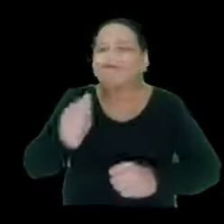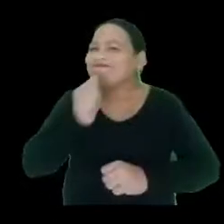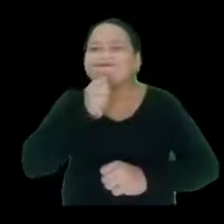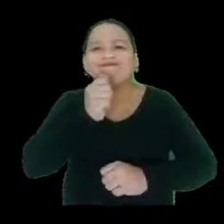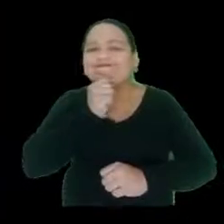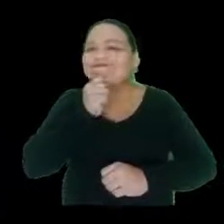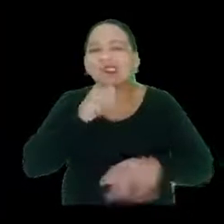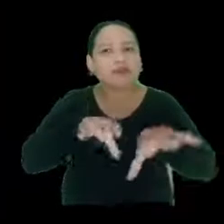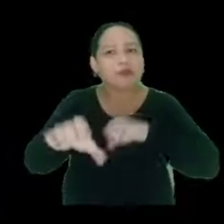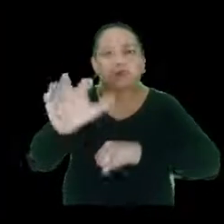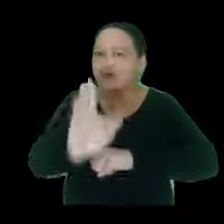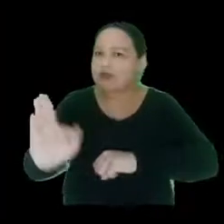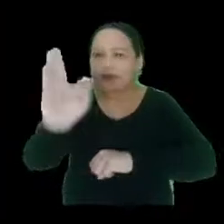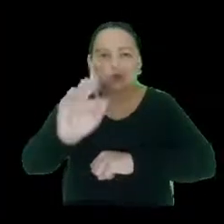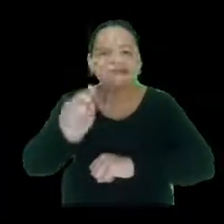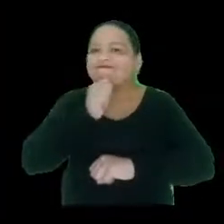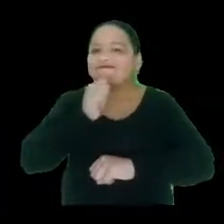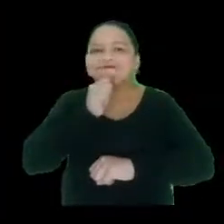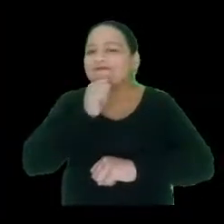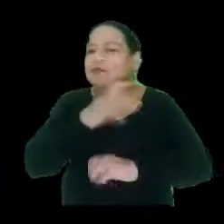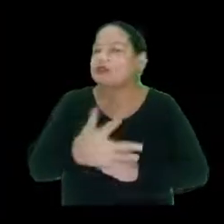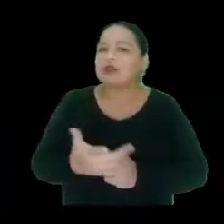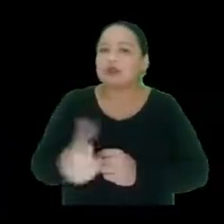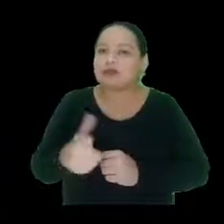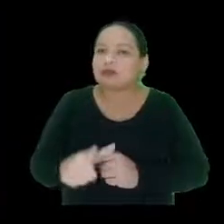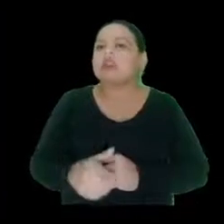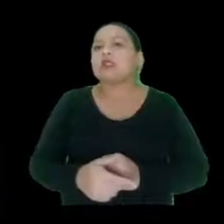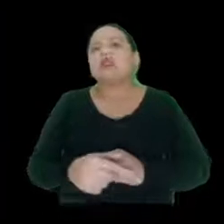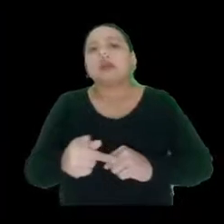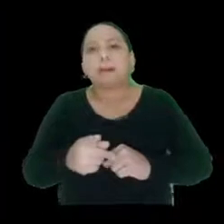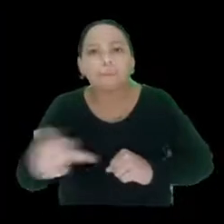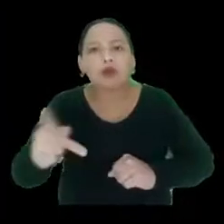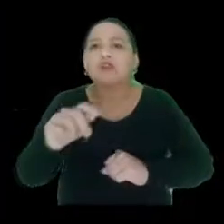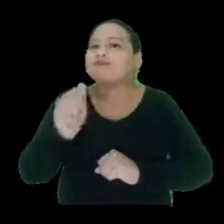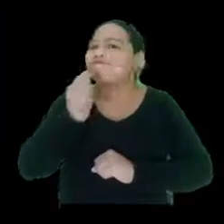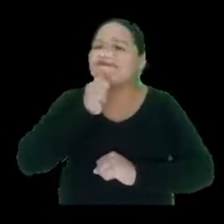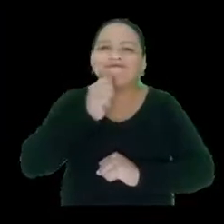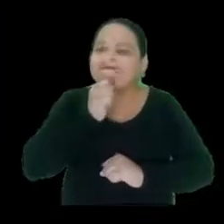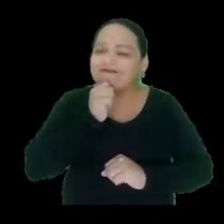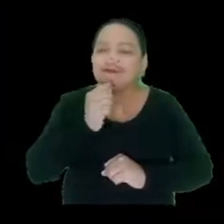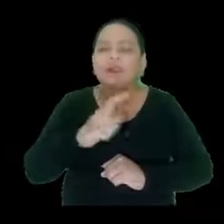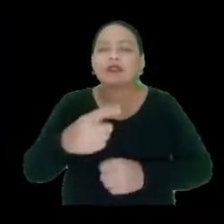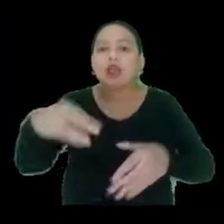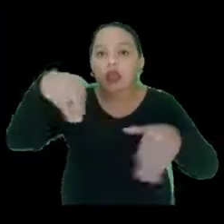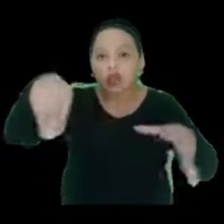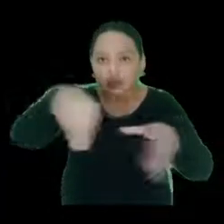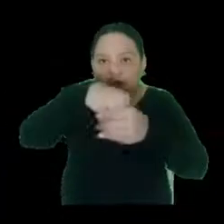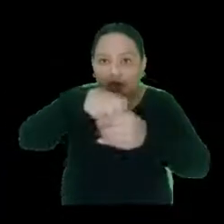ainda não tem uma formação acadêmica, né? Então, não temos um curso, uma graduação, uma pós-graduação.